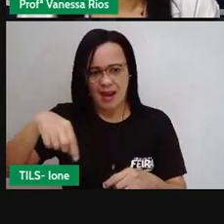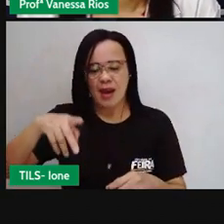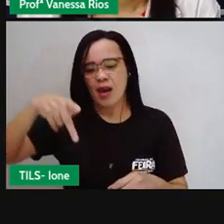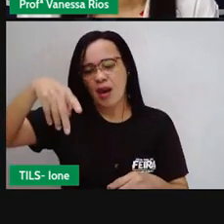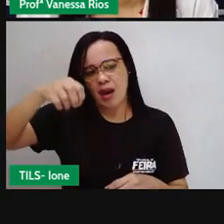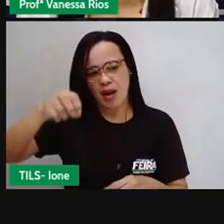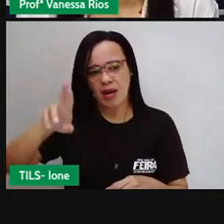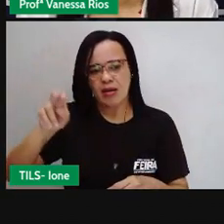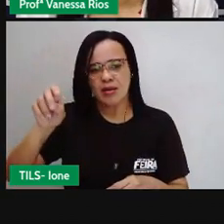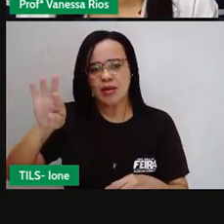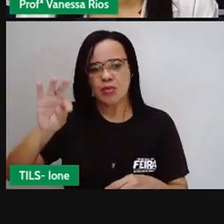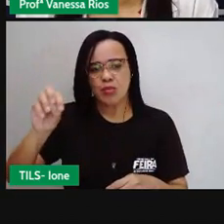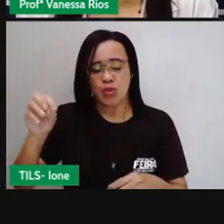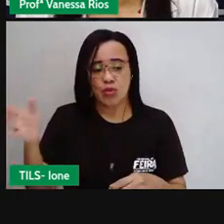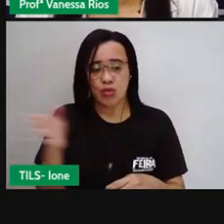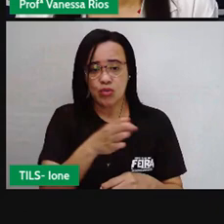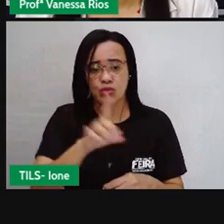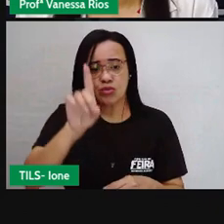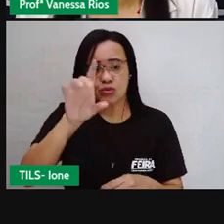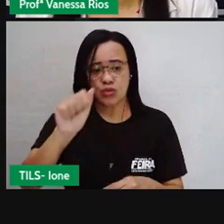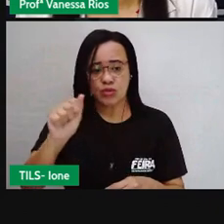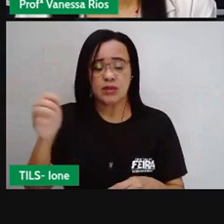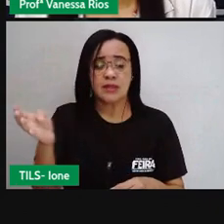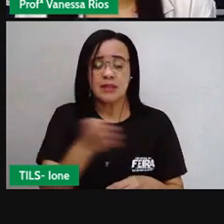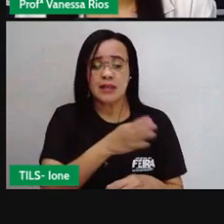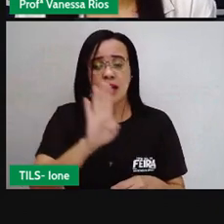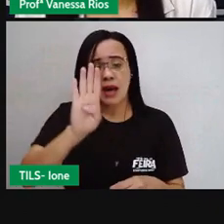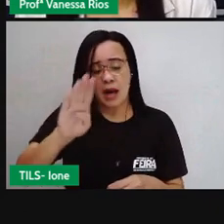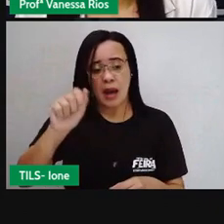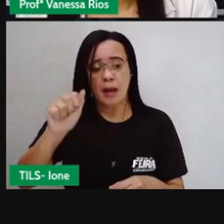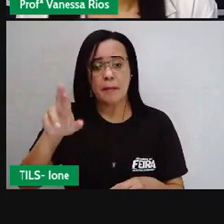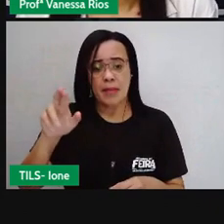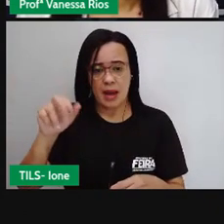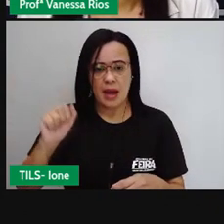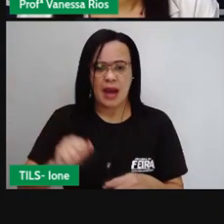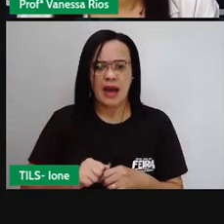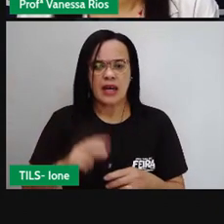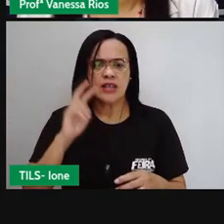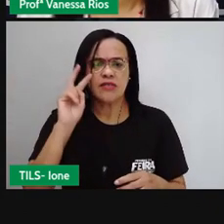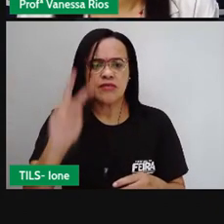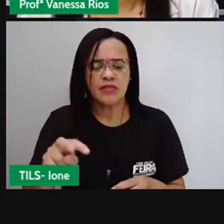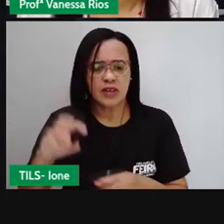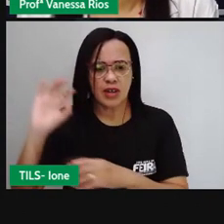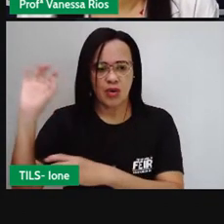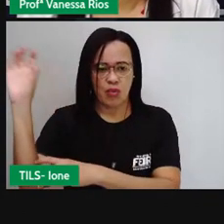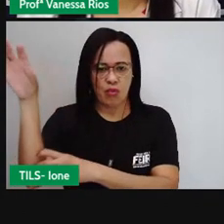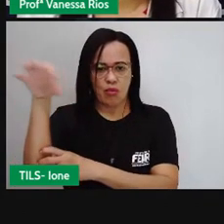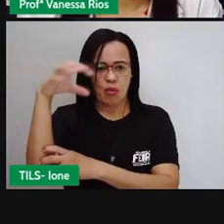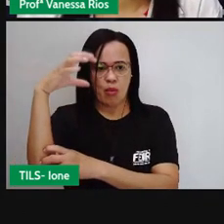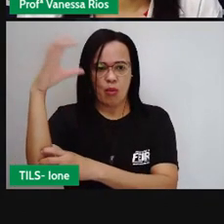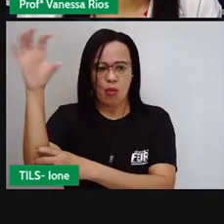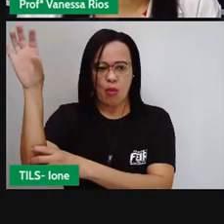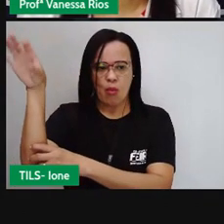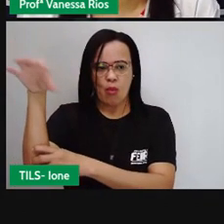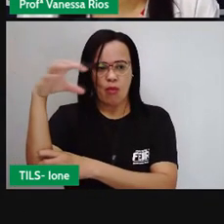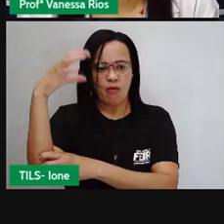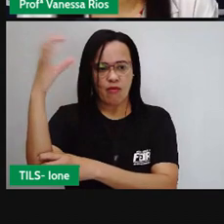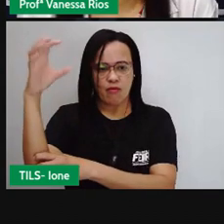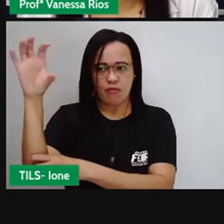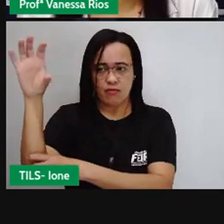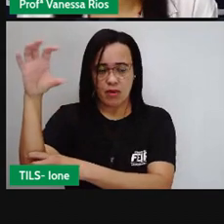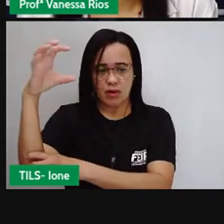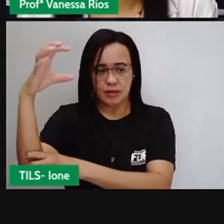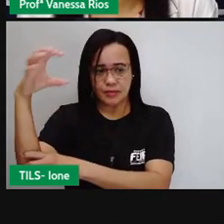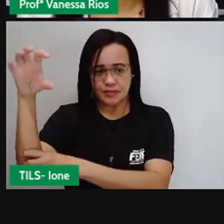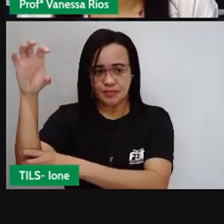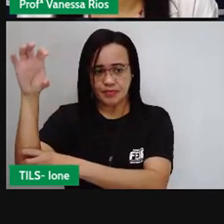farol e toda a estrutura e movimentação que é essa cidade, que se destaca em relação a outras